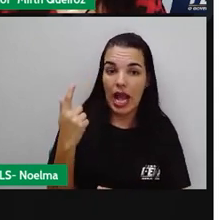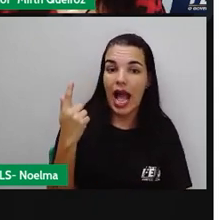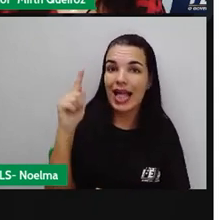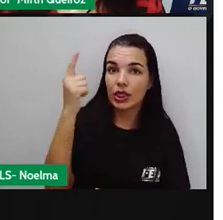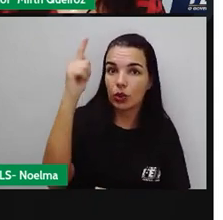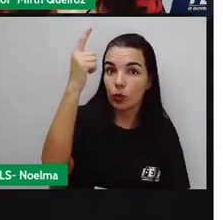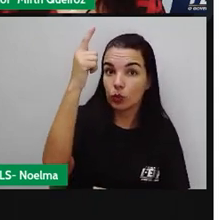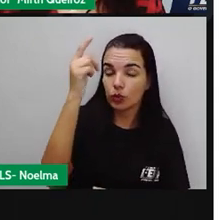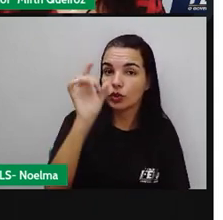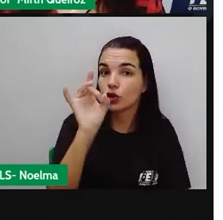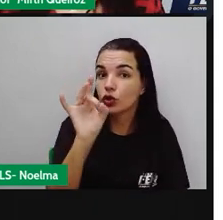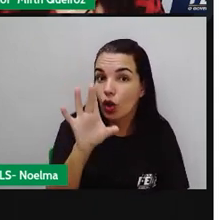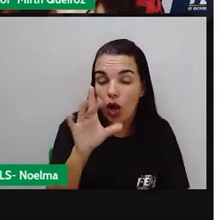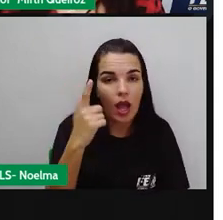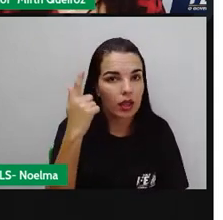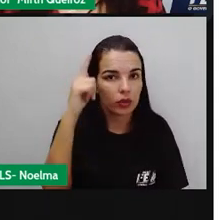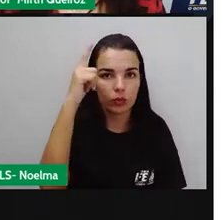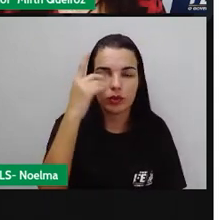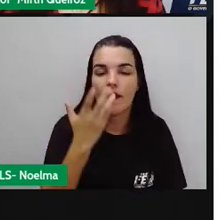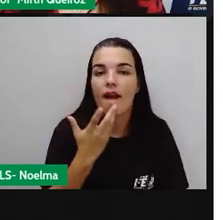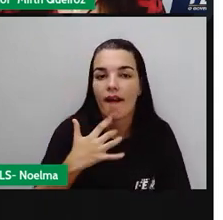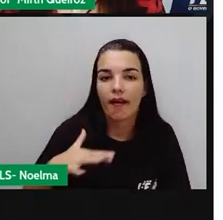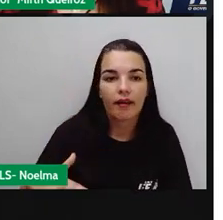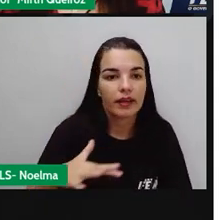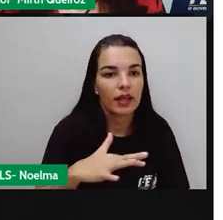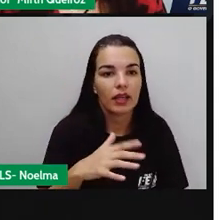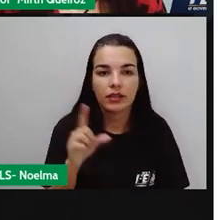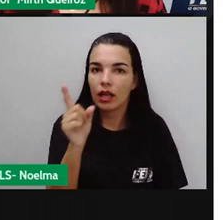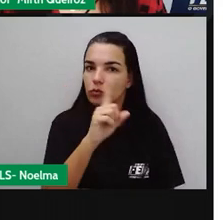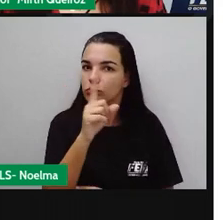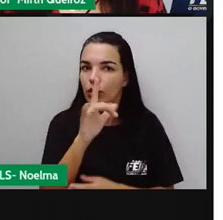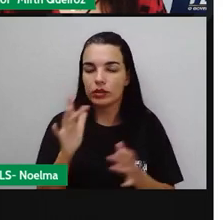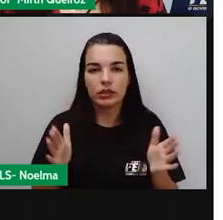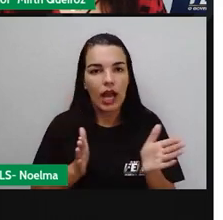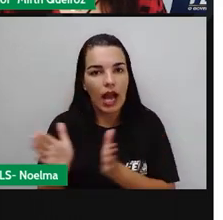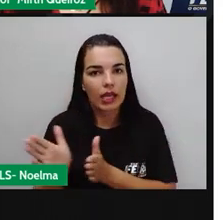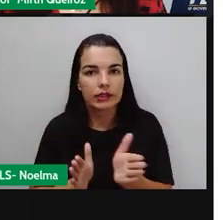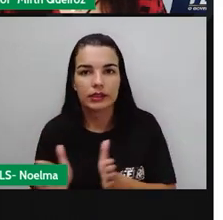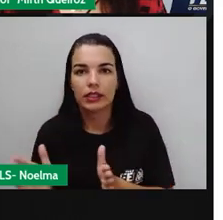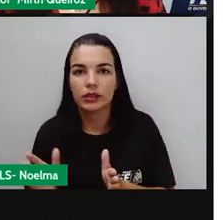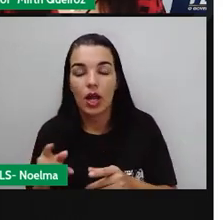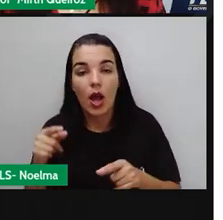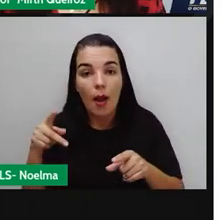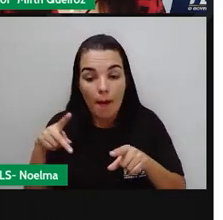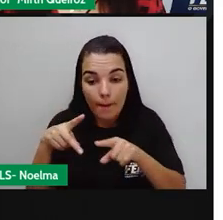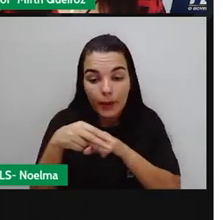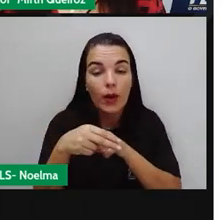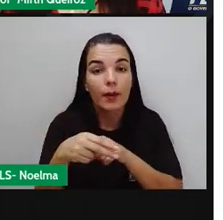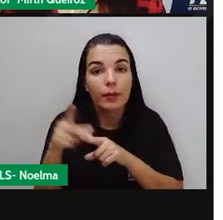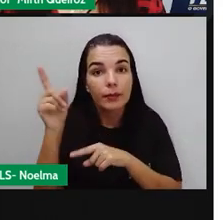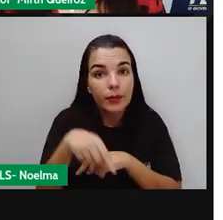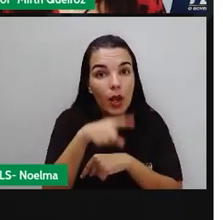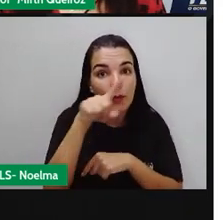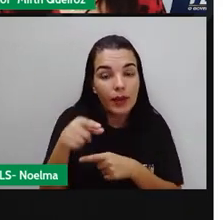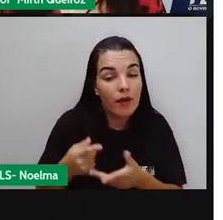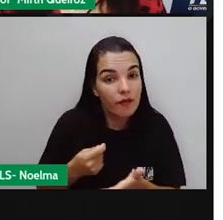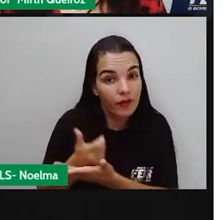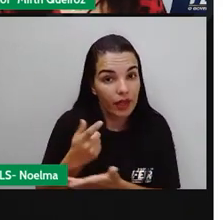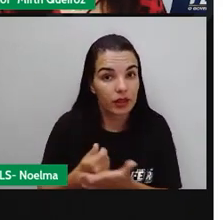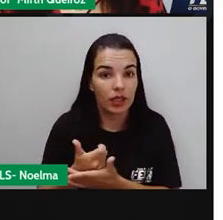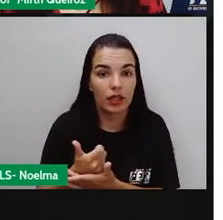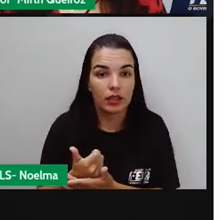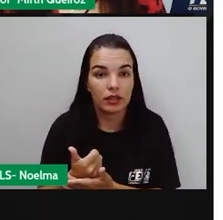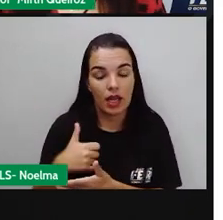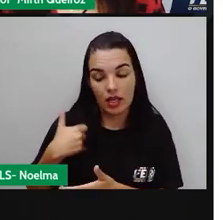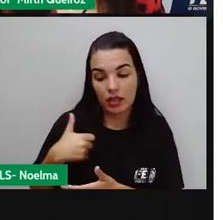crianças, não podem ter acesso a esse tipo de material. A venda é proibida aí para menores de 18 anos. A